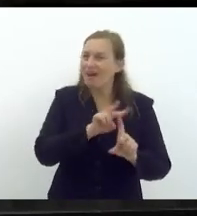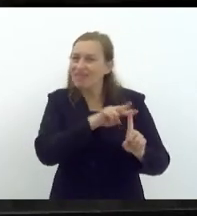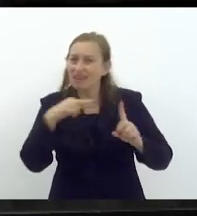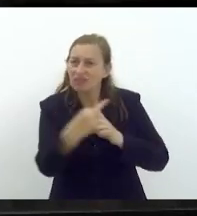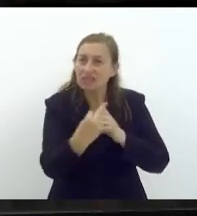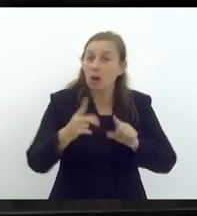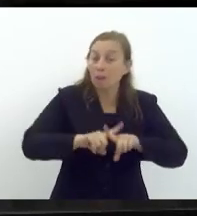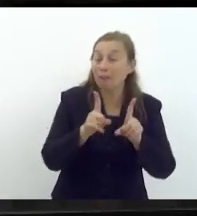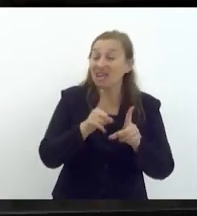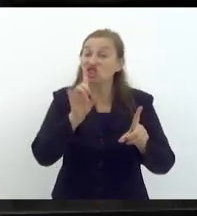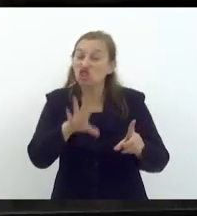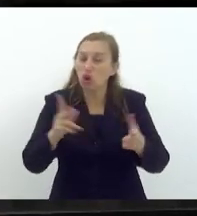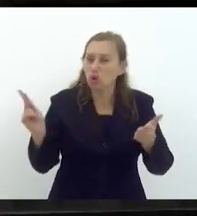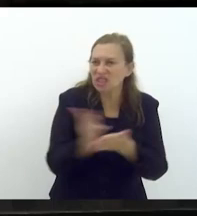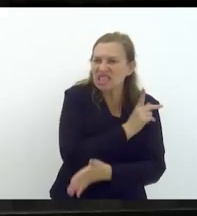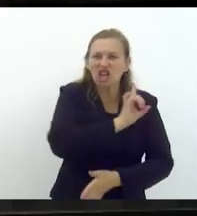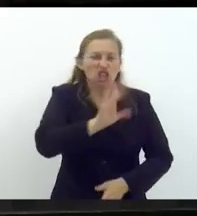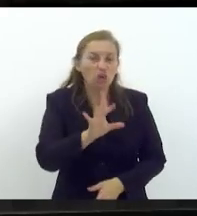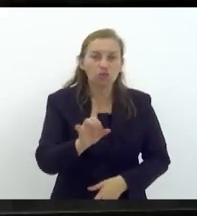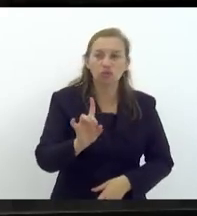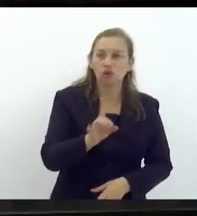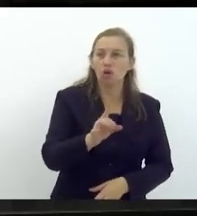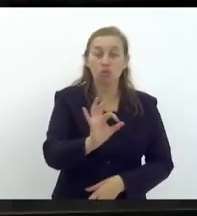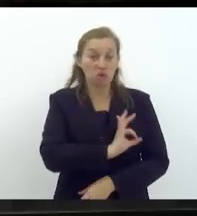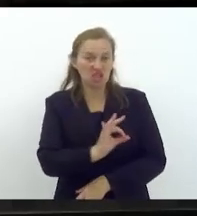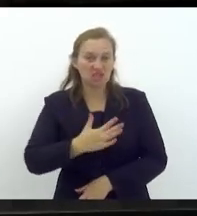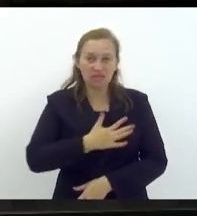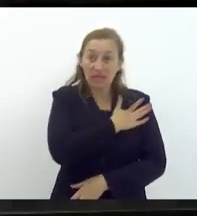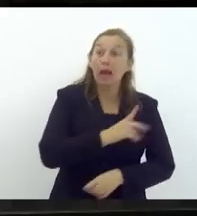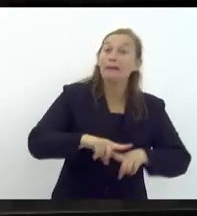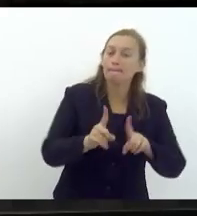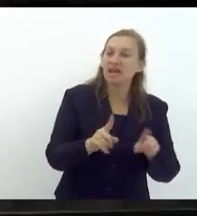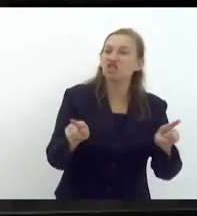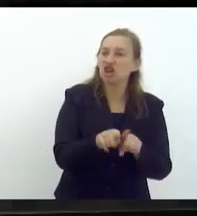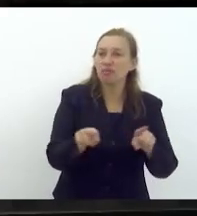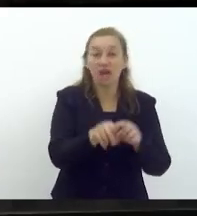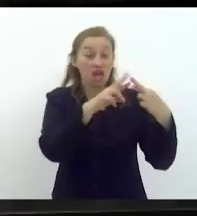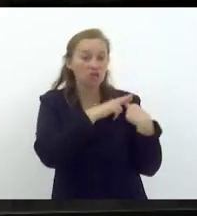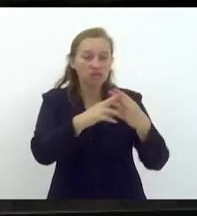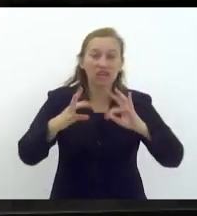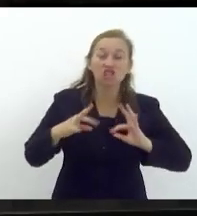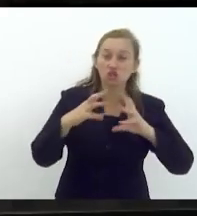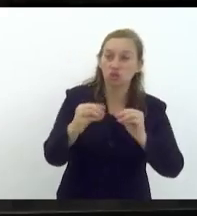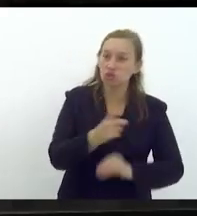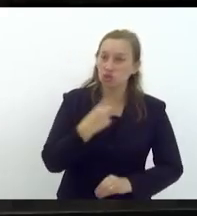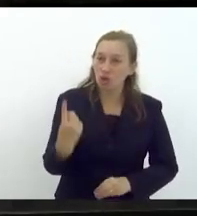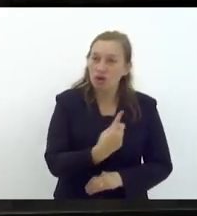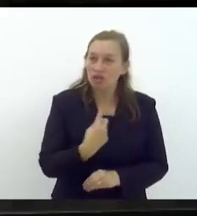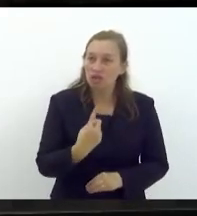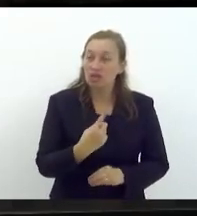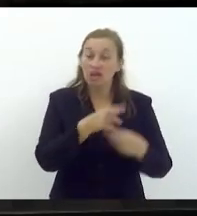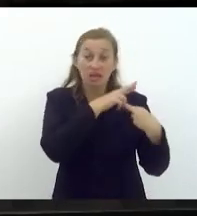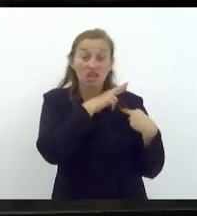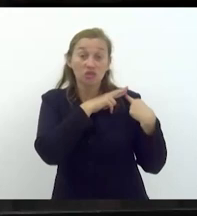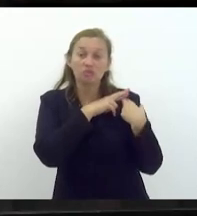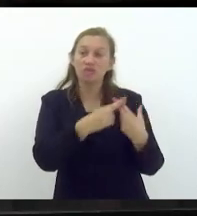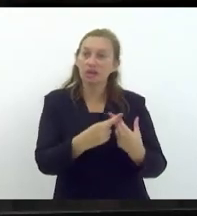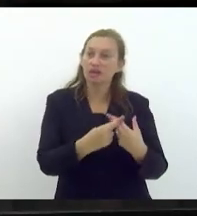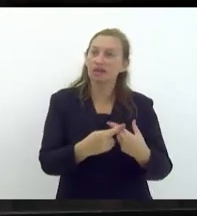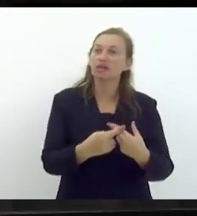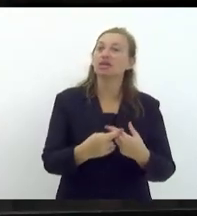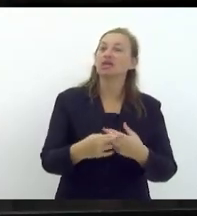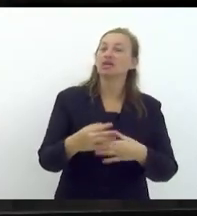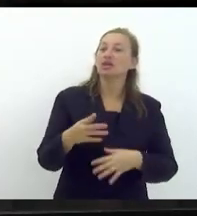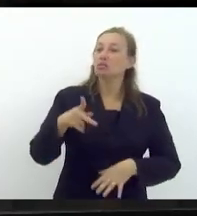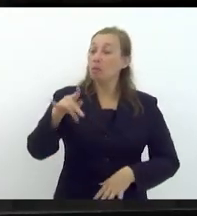isso só vai acontecer não só com polícia militar, mas com responsabilidade de todos nós. E essa responsabilidade eu também passo para